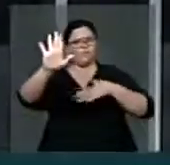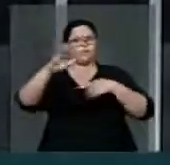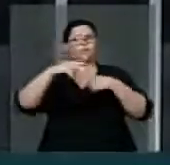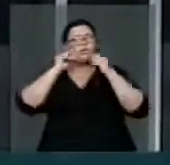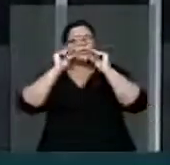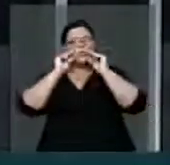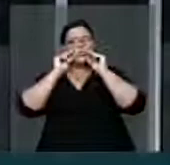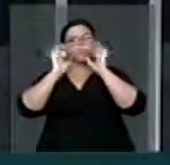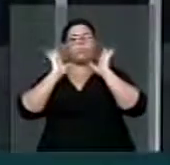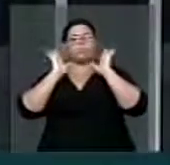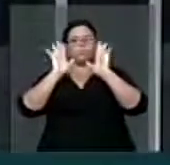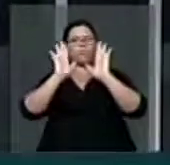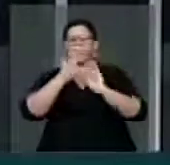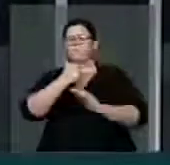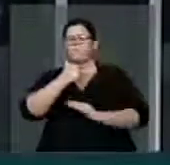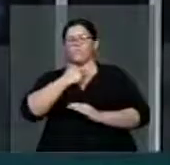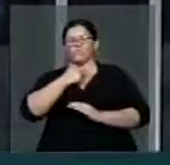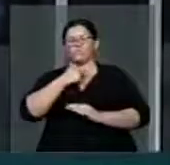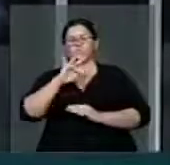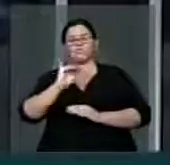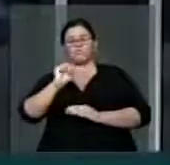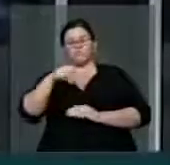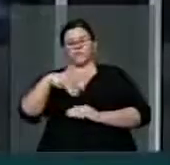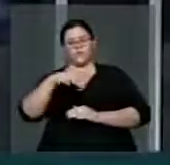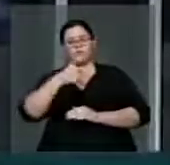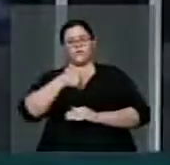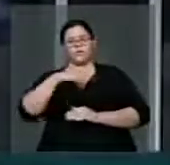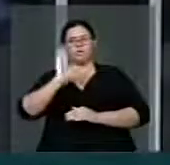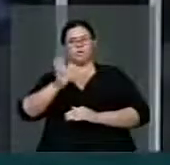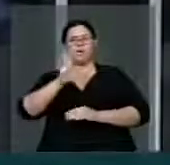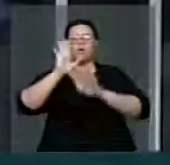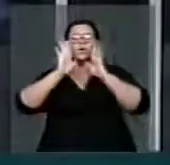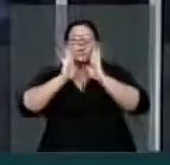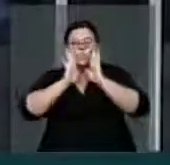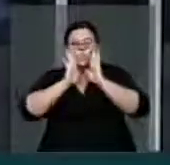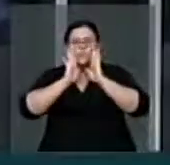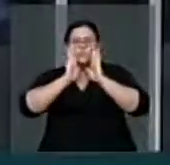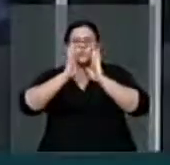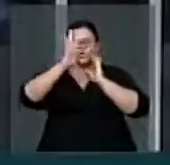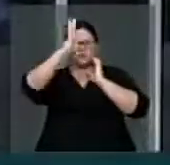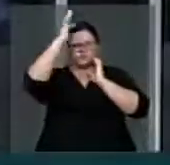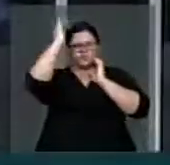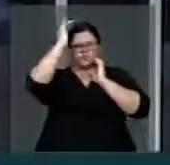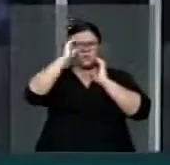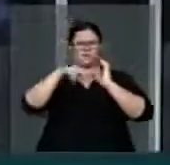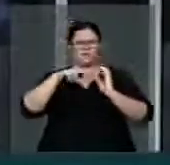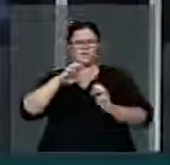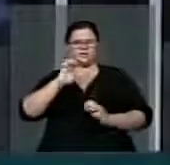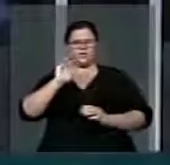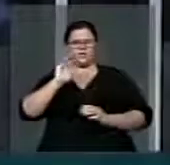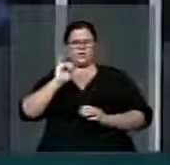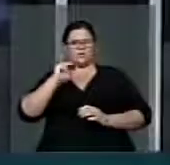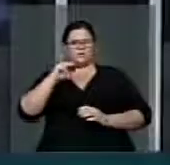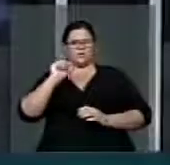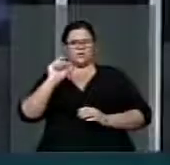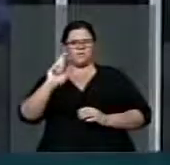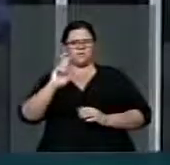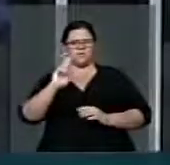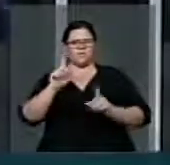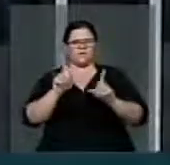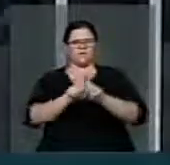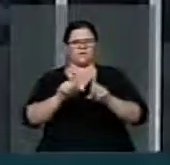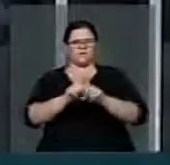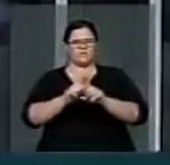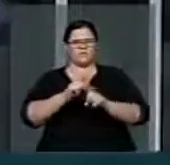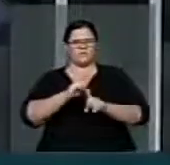democrática, ao final. Eu já vaiei até o Neymar também, embora não esteja me comparando, sou muito mais velho que ele. A